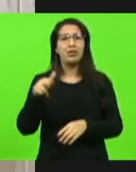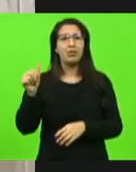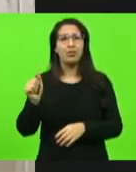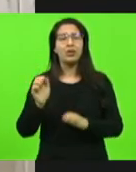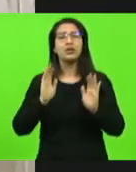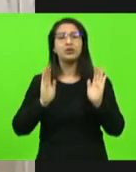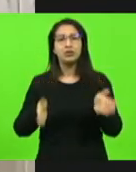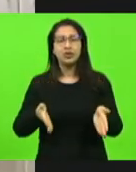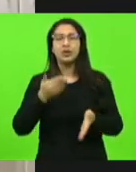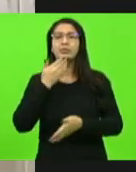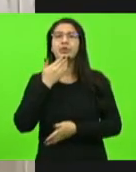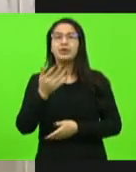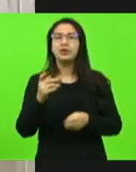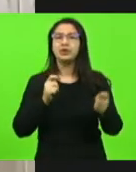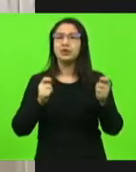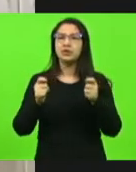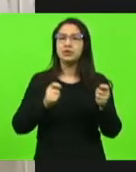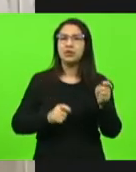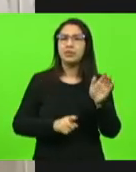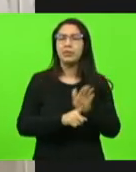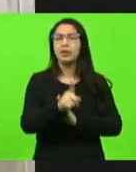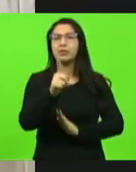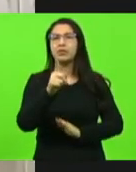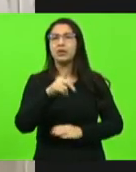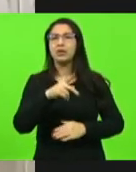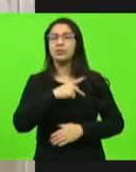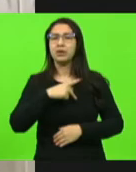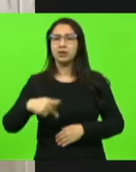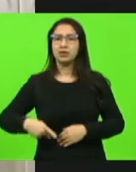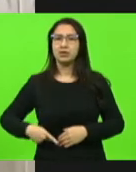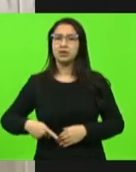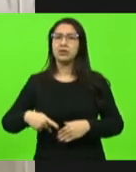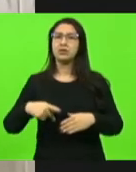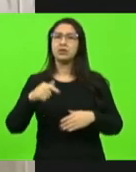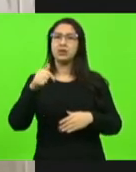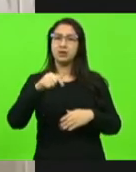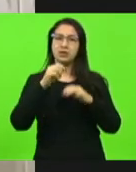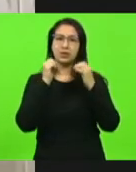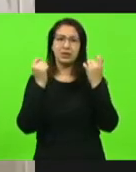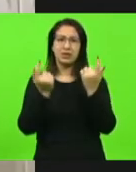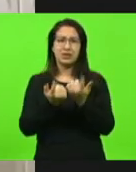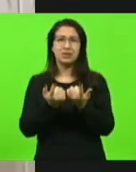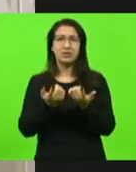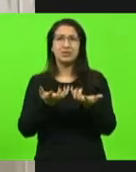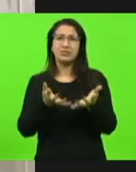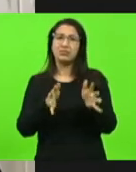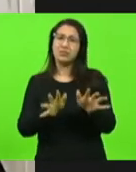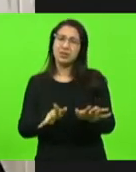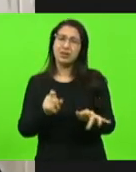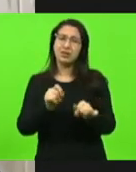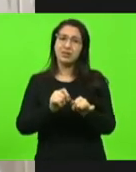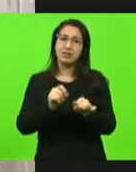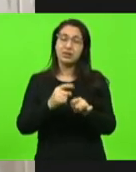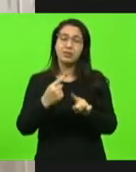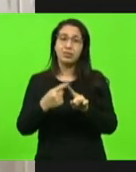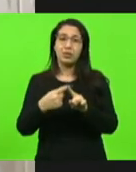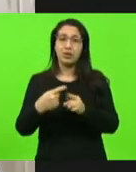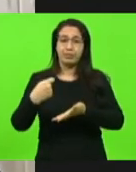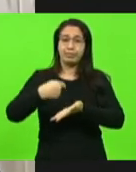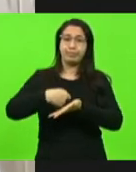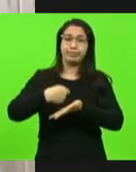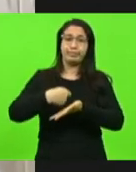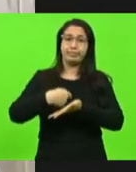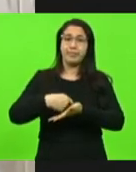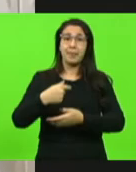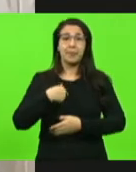assessoria entrar em contato com a presidência da casa. Então, eu não gostaria de fazer isso aí de forma porque eu sou cobrado. E eu